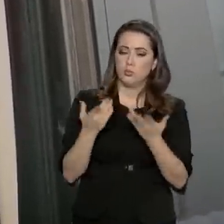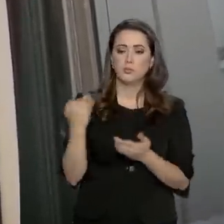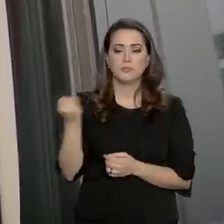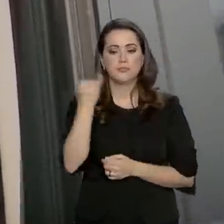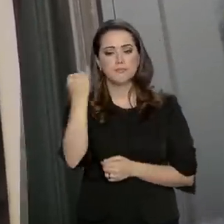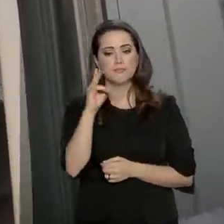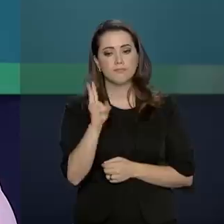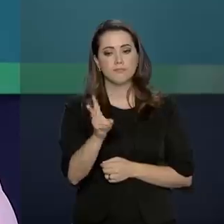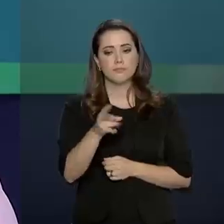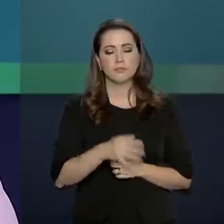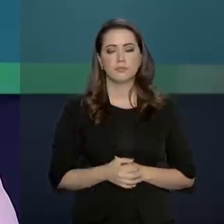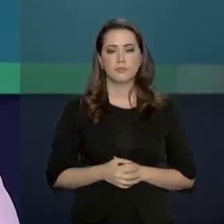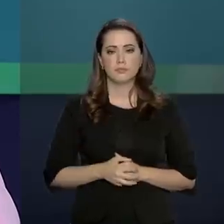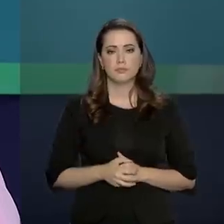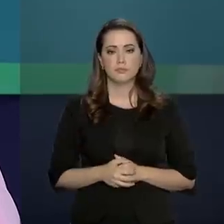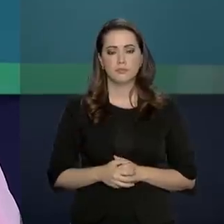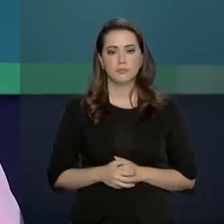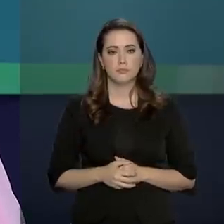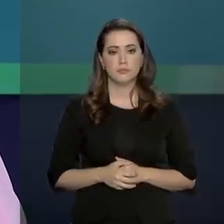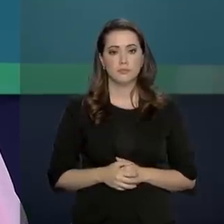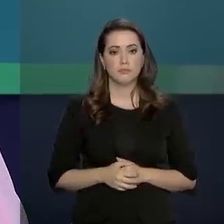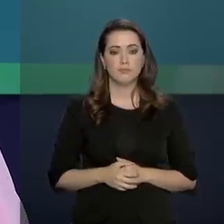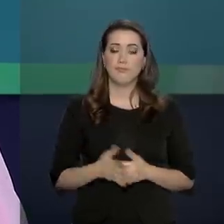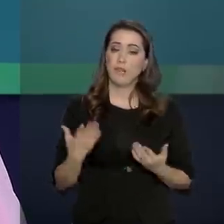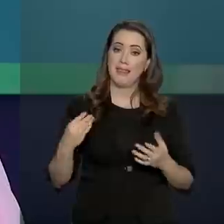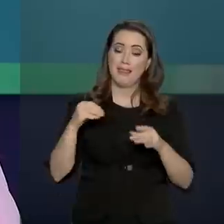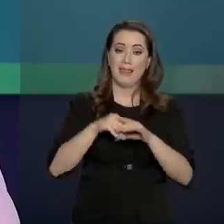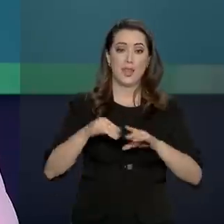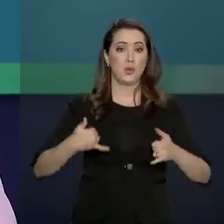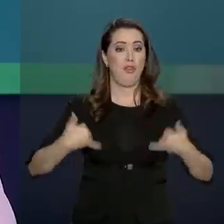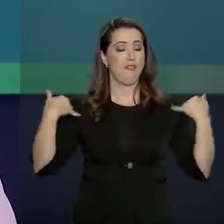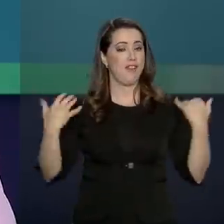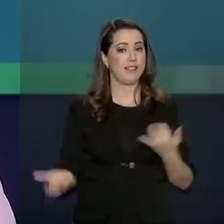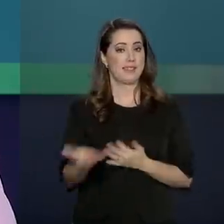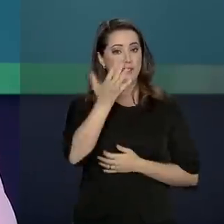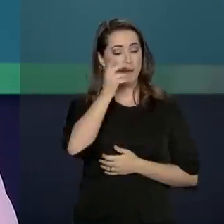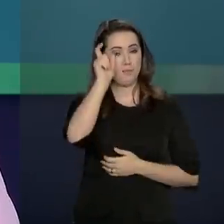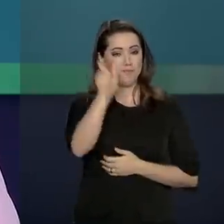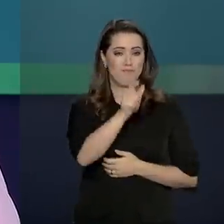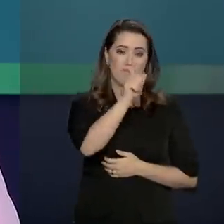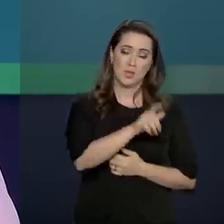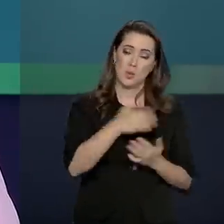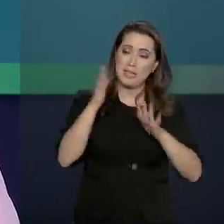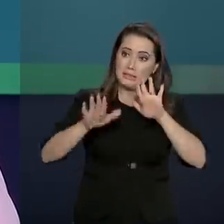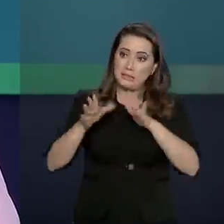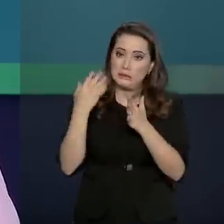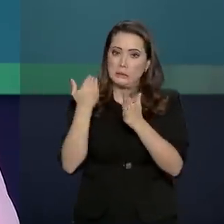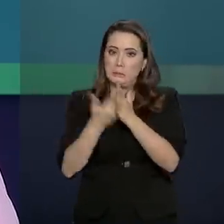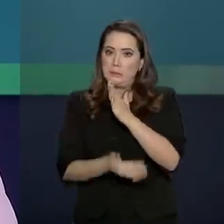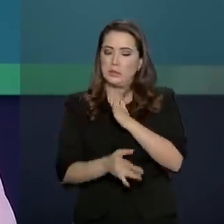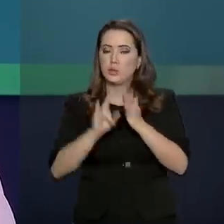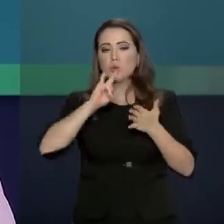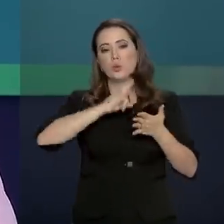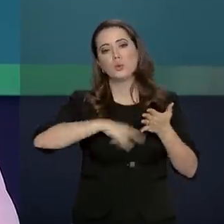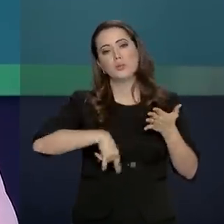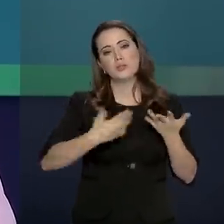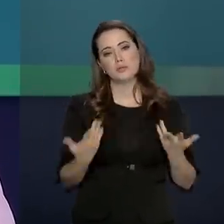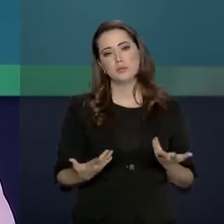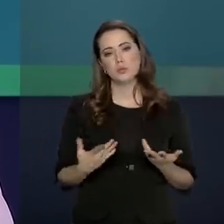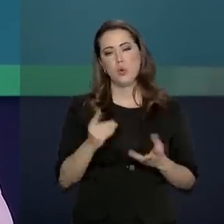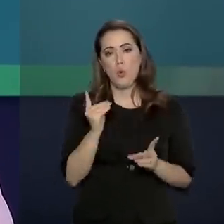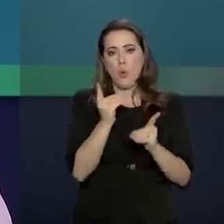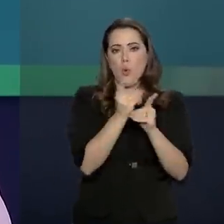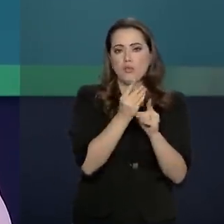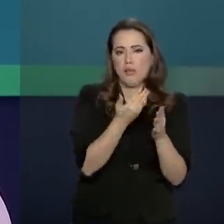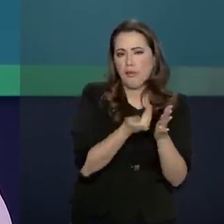é sempre válido. E no meio da folia de carnaval, muita gente acaba perdendo os documentos. O